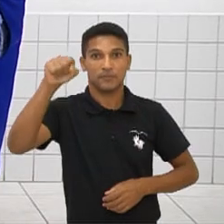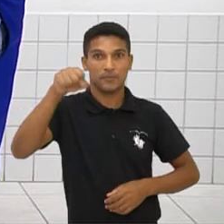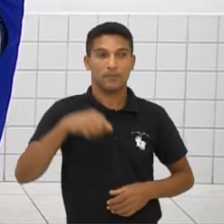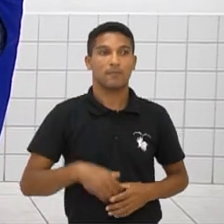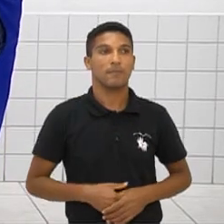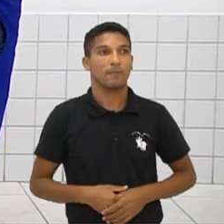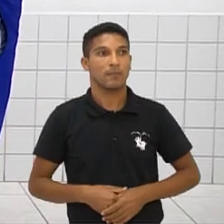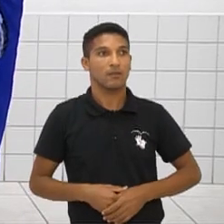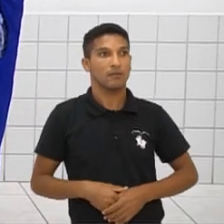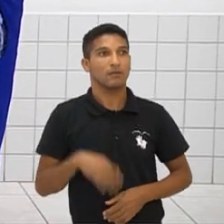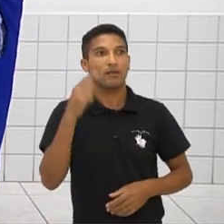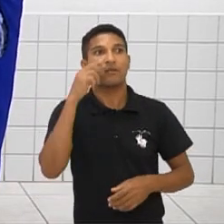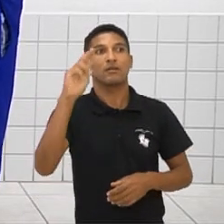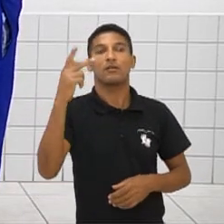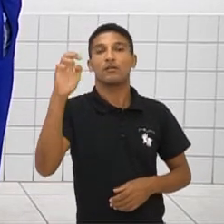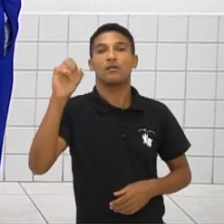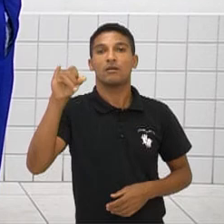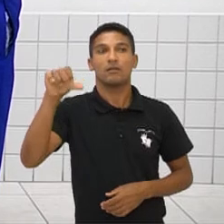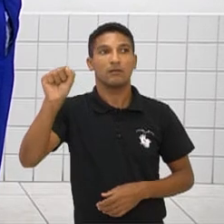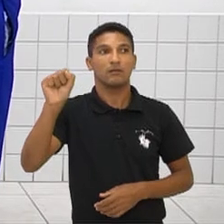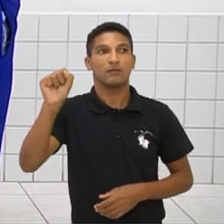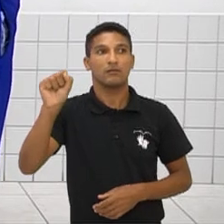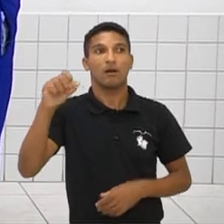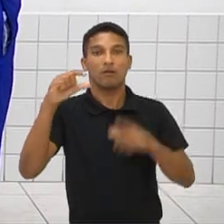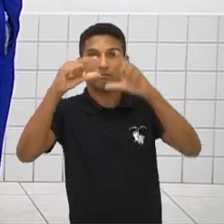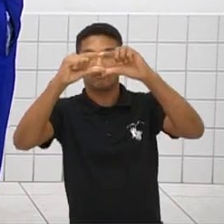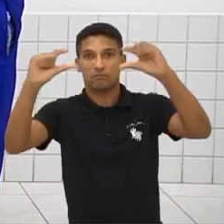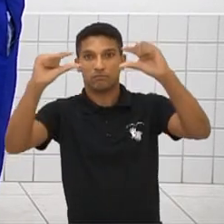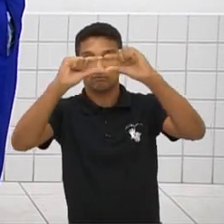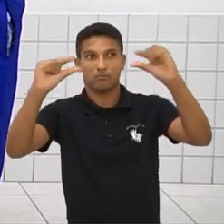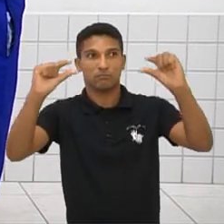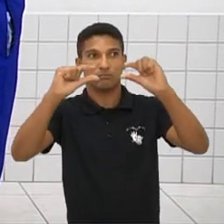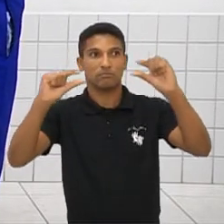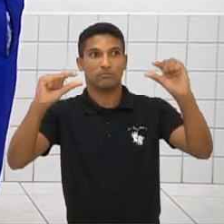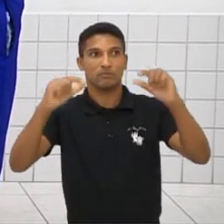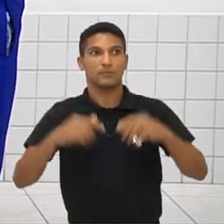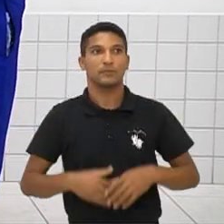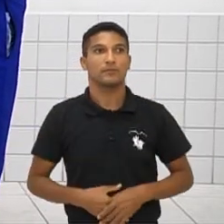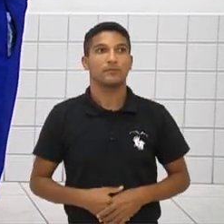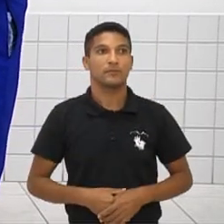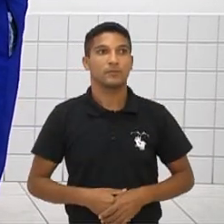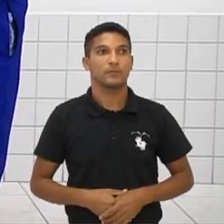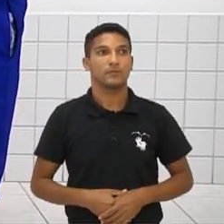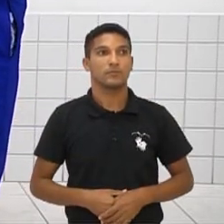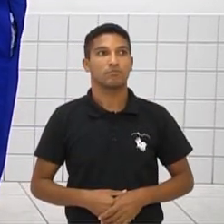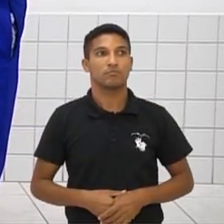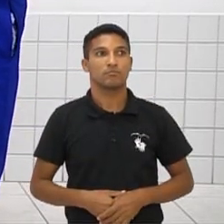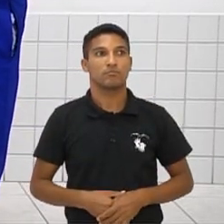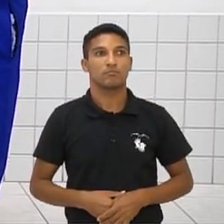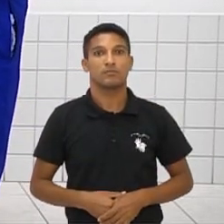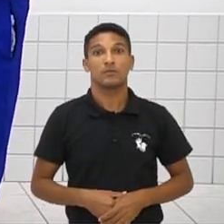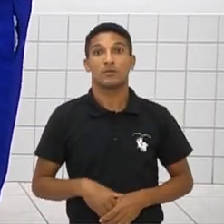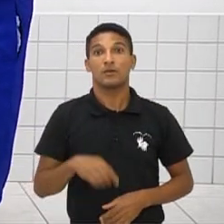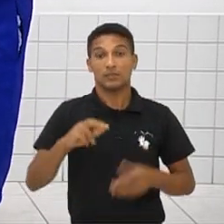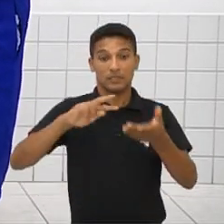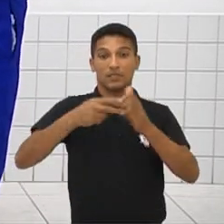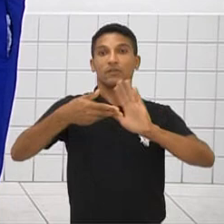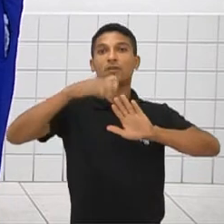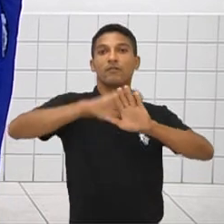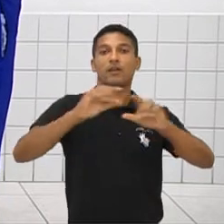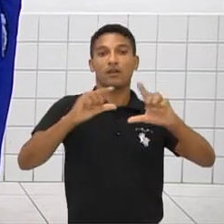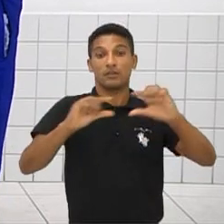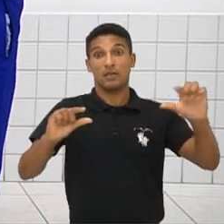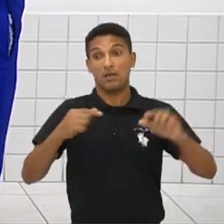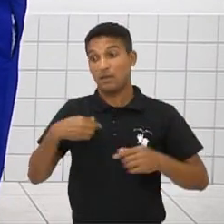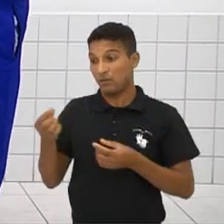nós temos, olha só, he is the salesman who sold me the photograph. Ele é o vendedor que me